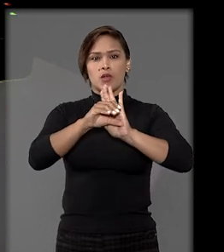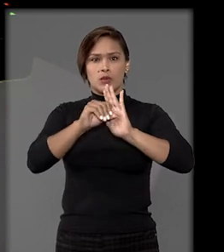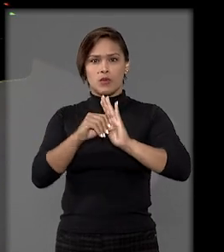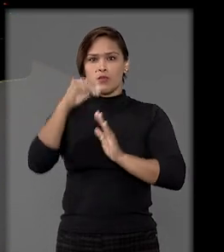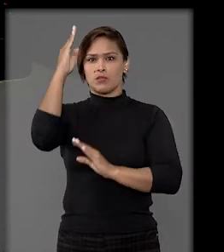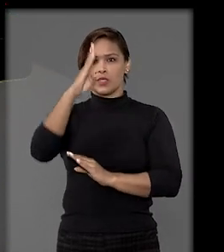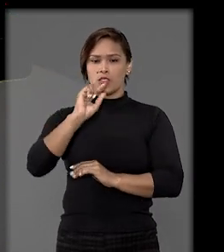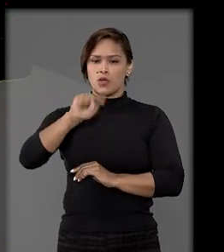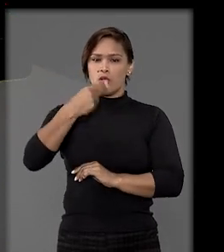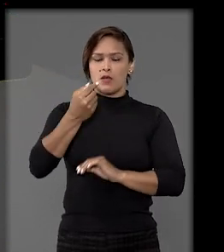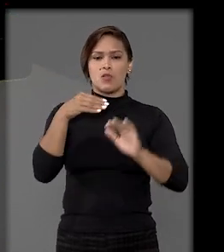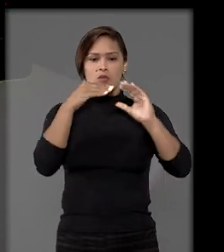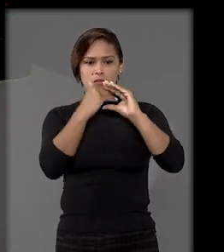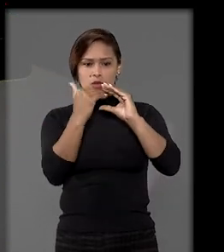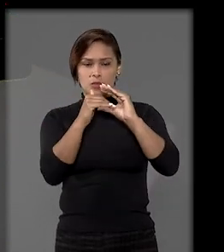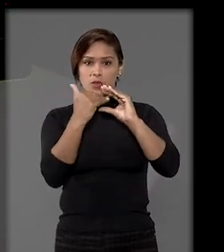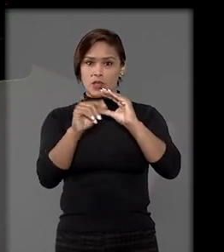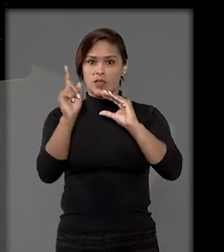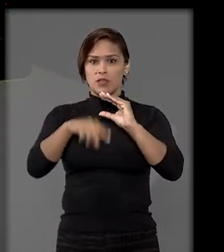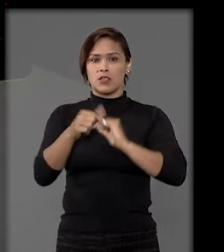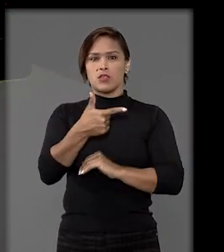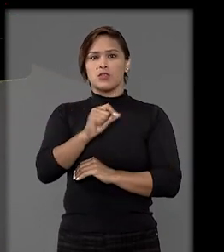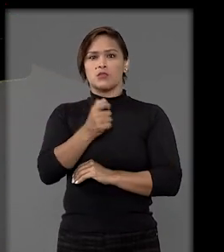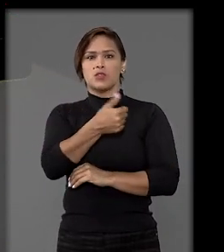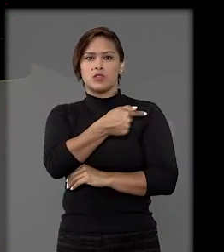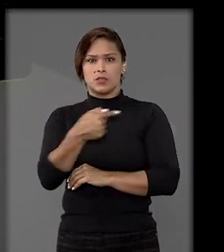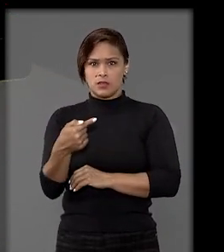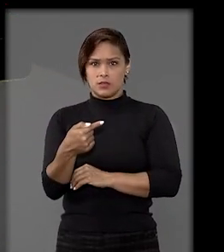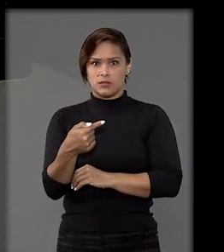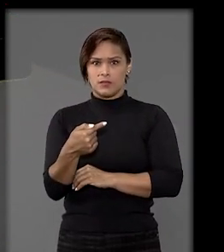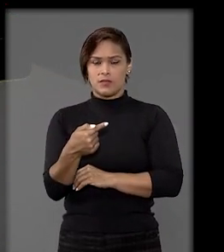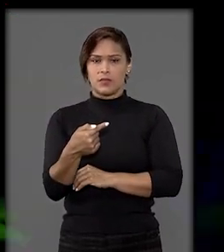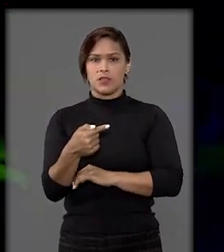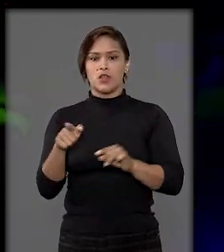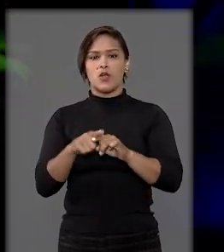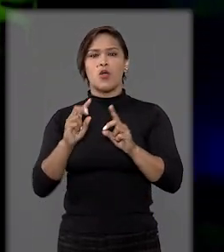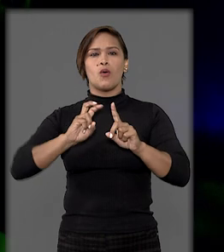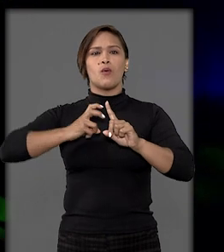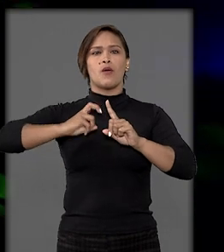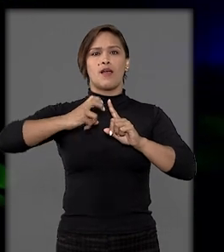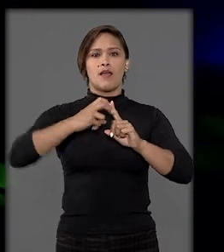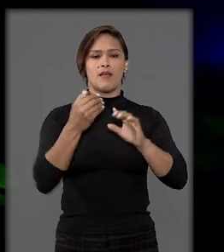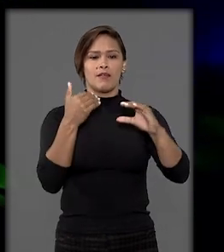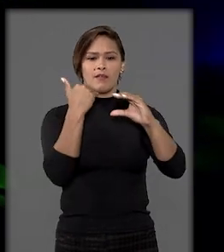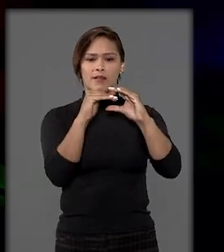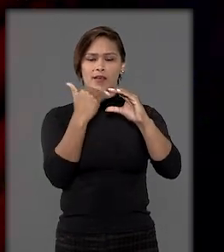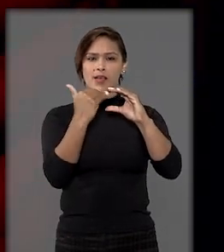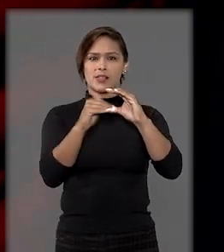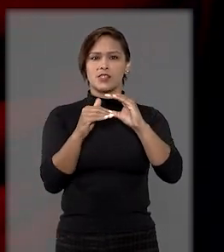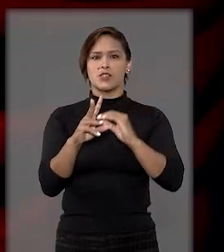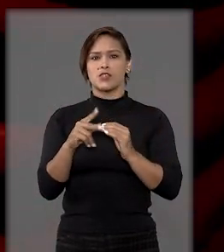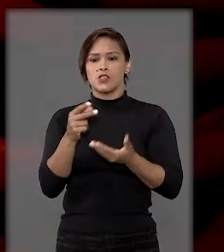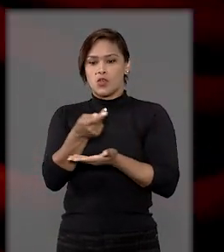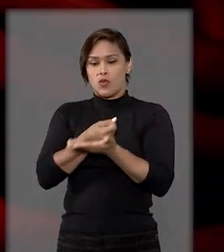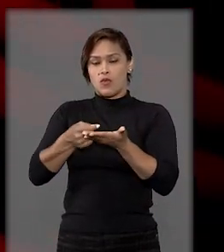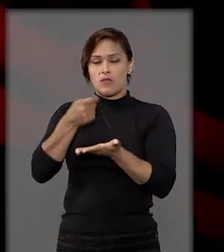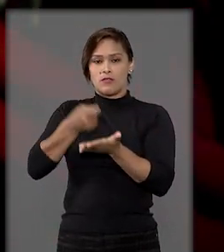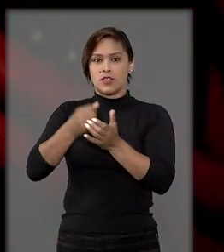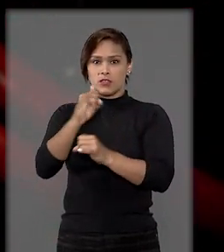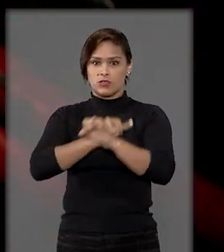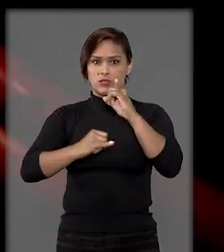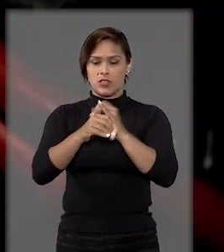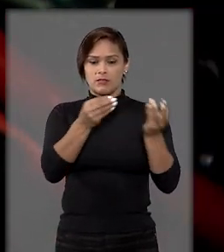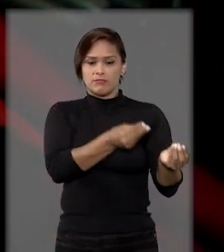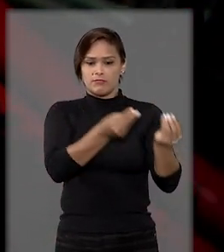Google Brasil, após a invasão do e-mail dele em 2017. O hacker acessou a carteira de bitcoins da